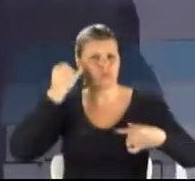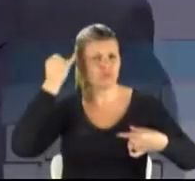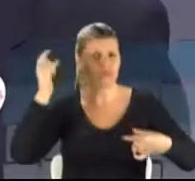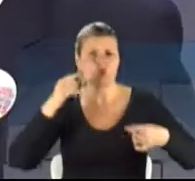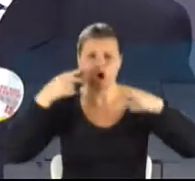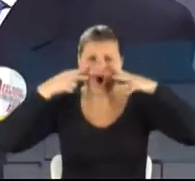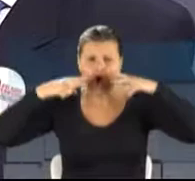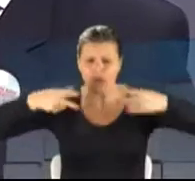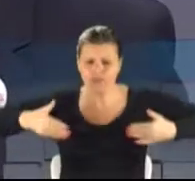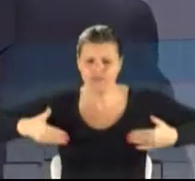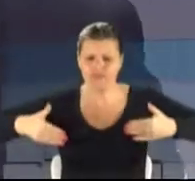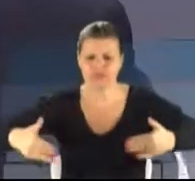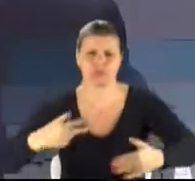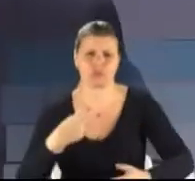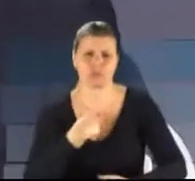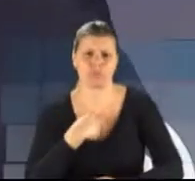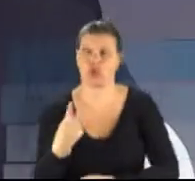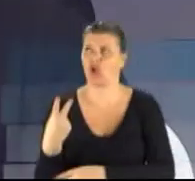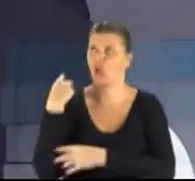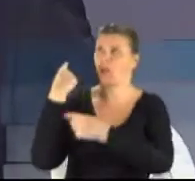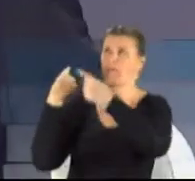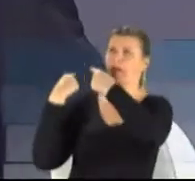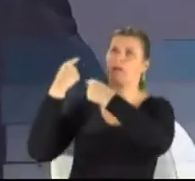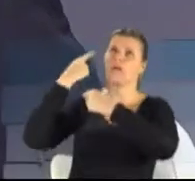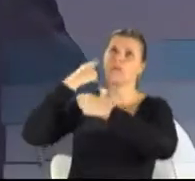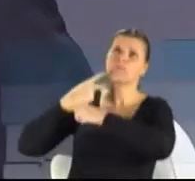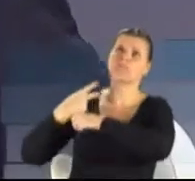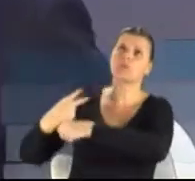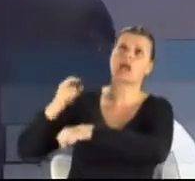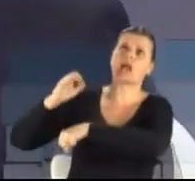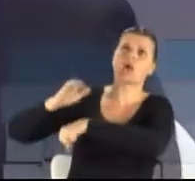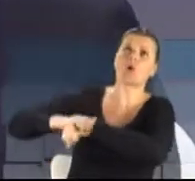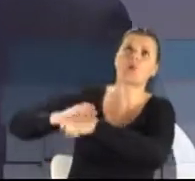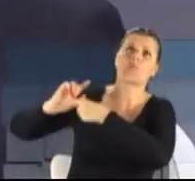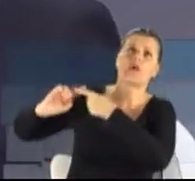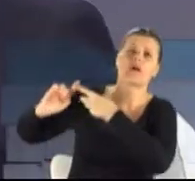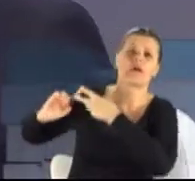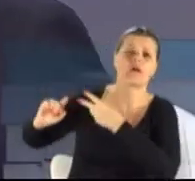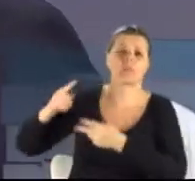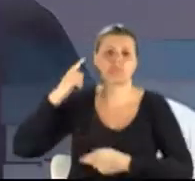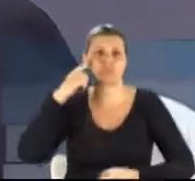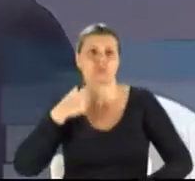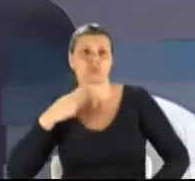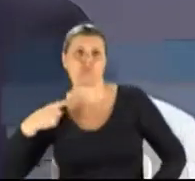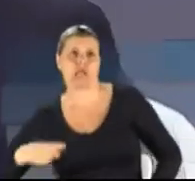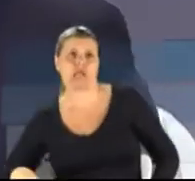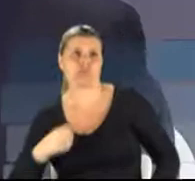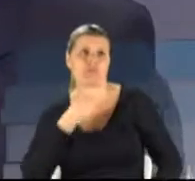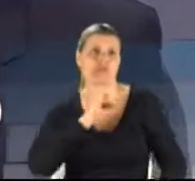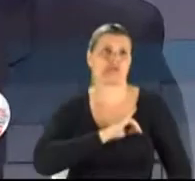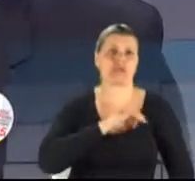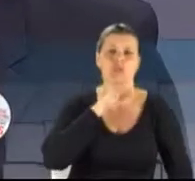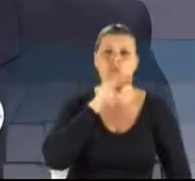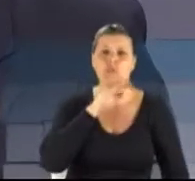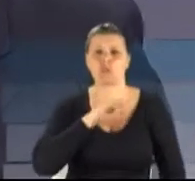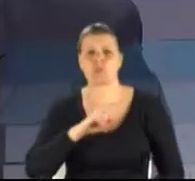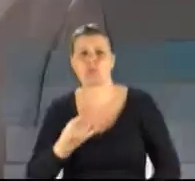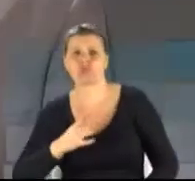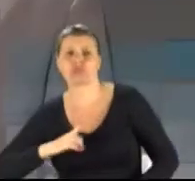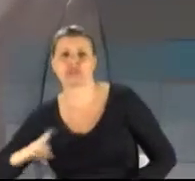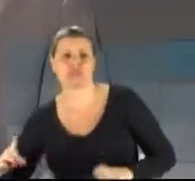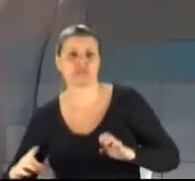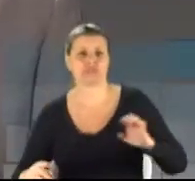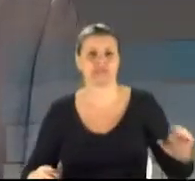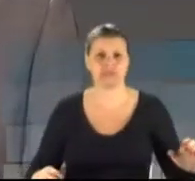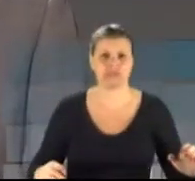e não olhar para trás, olhando os culpados e achando que ser do Grêmio ou ser do Inter é ruim, ou ser da direita ou ser da